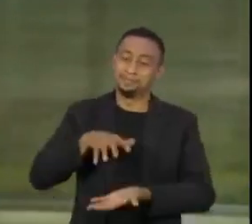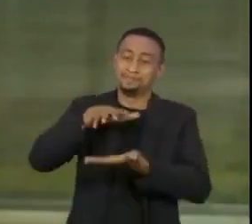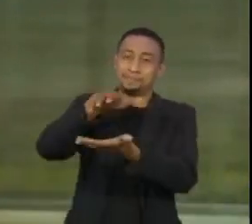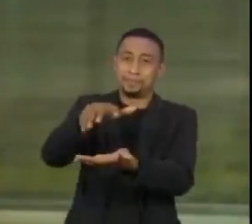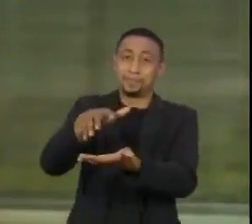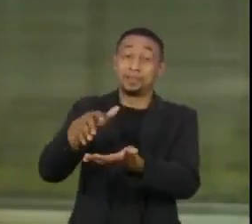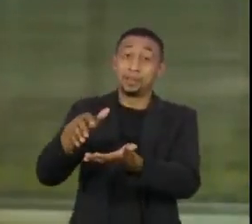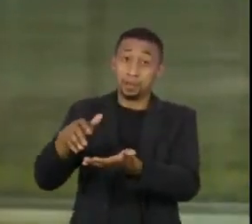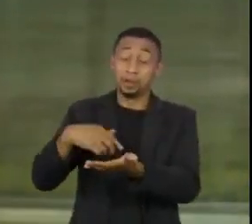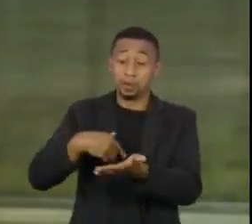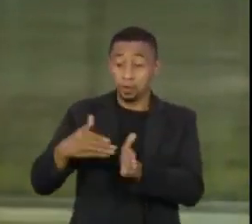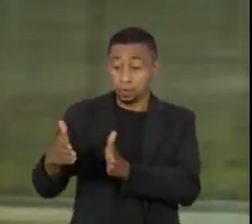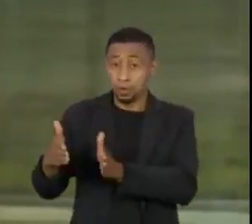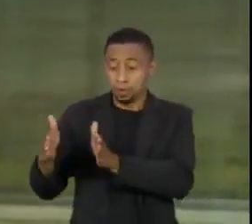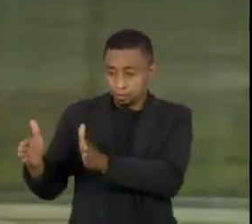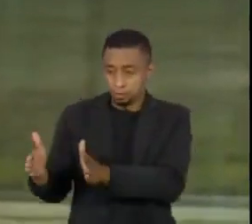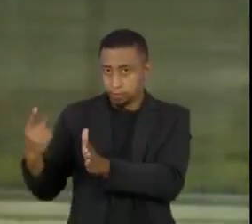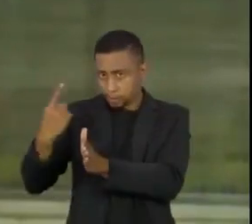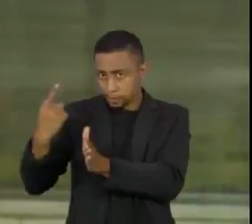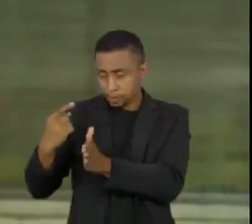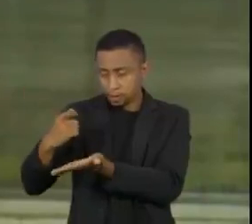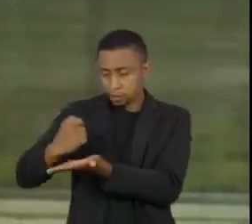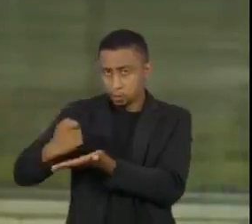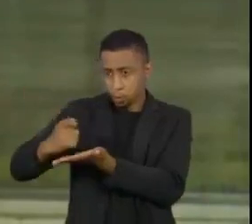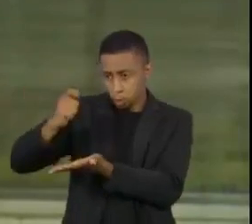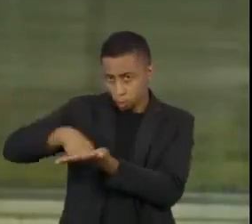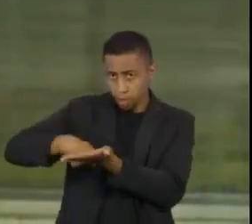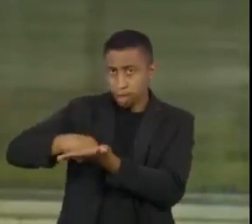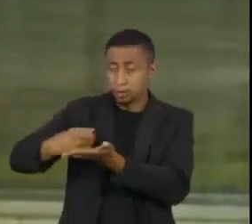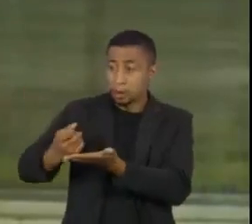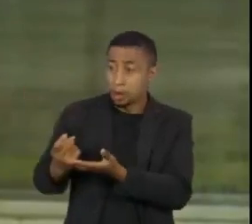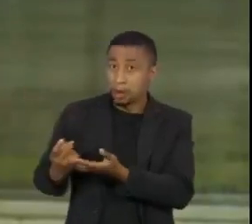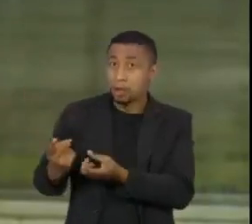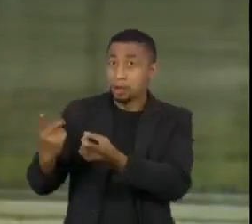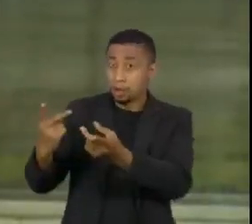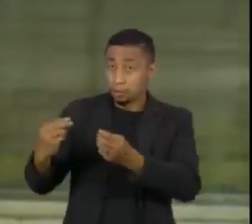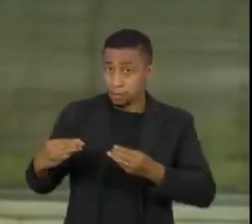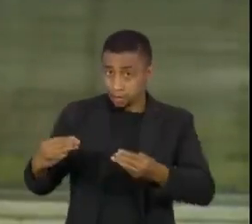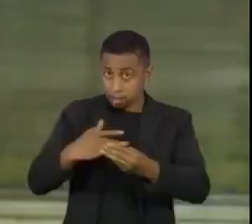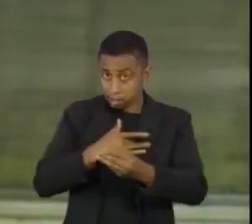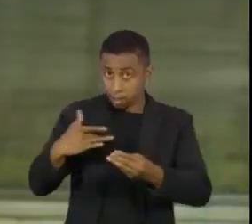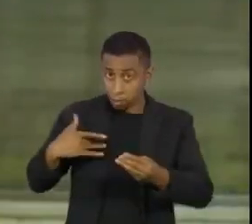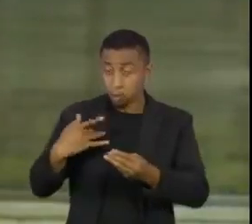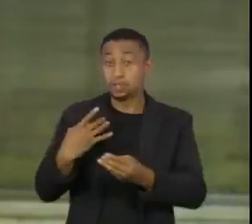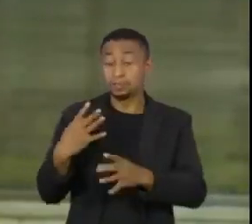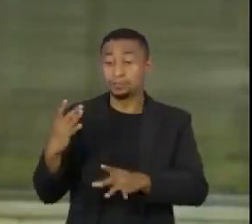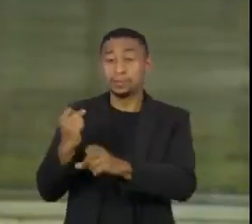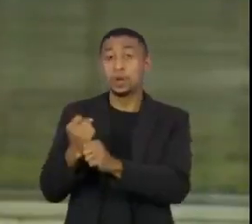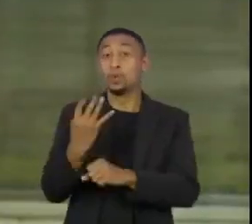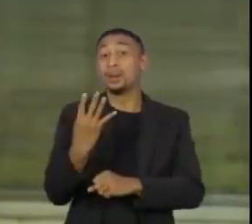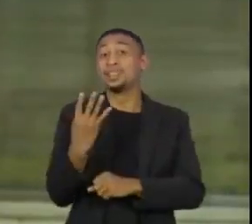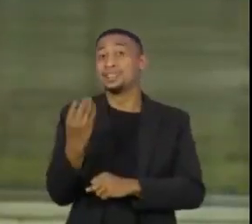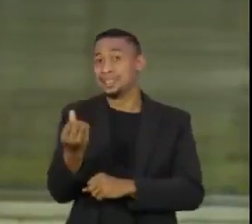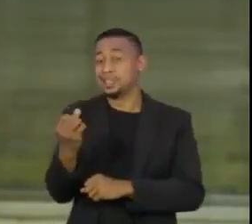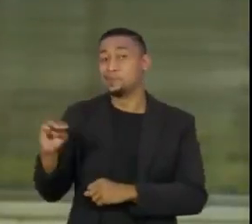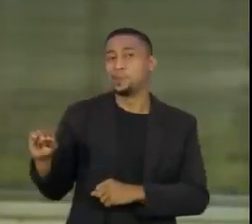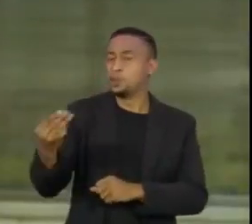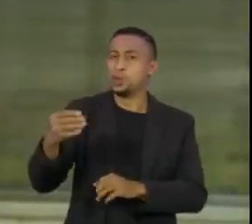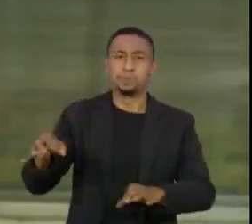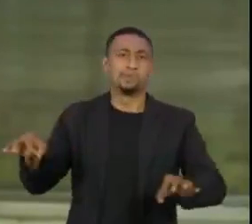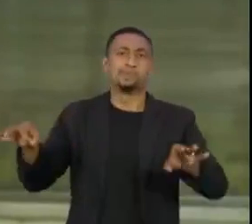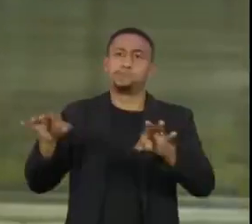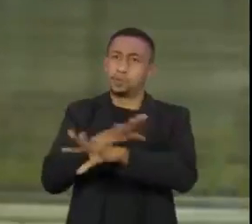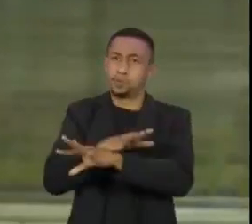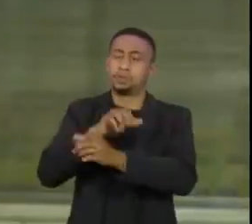etapa do contrato com o Ministério da Saúde, para o fornecimento de 46 milhões de doses da vacina do